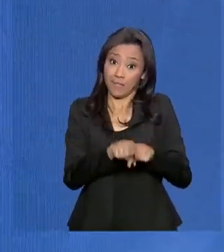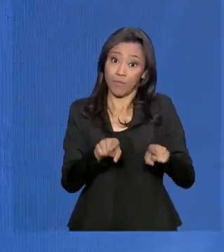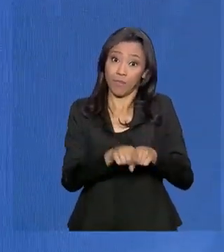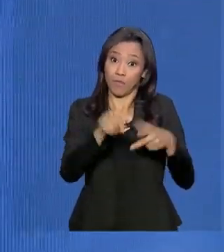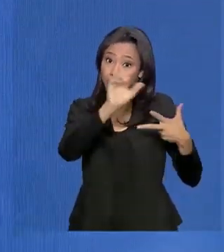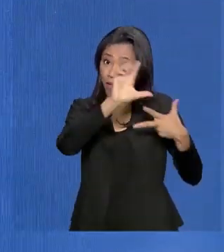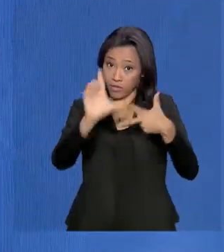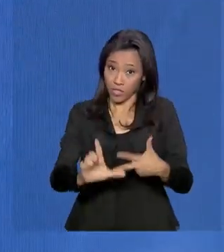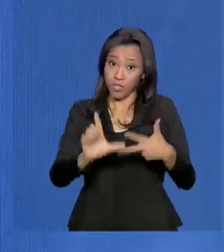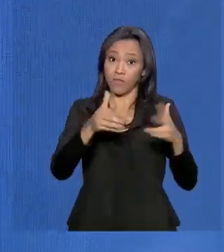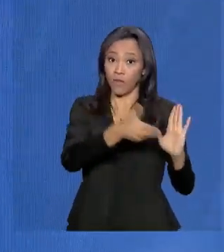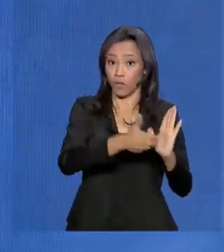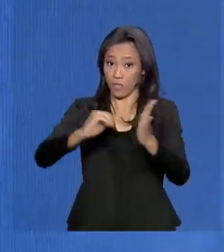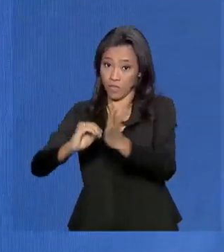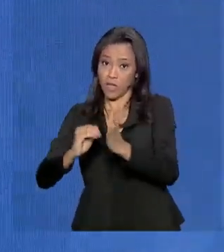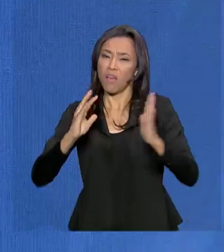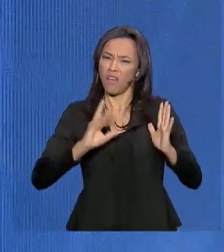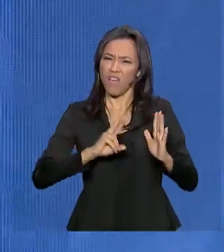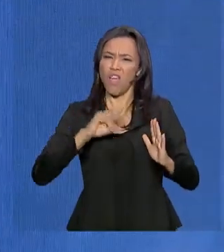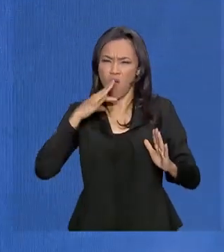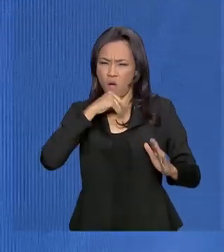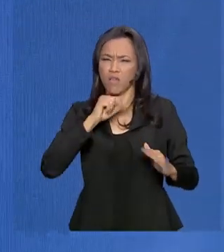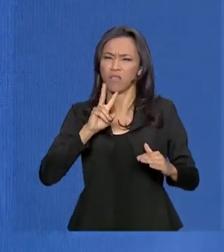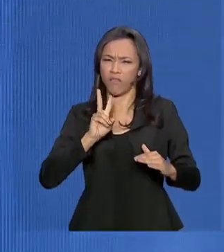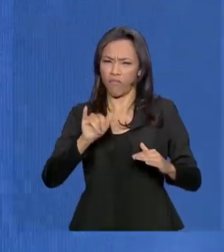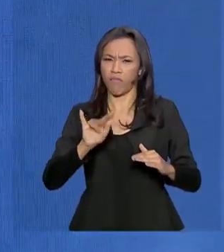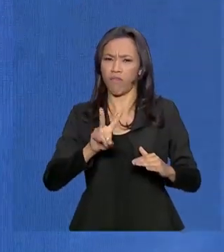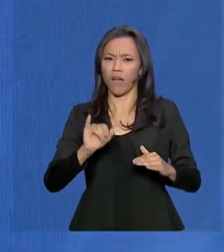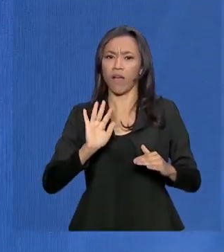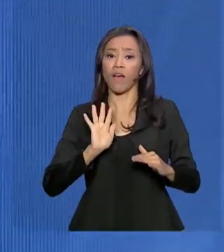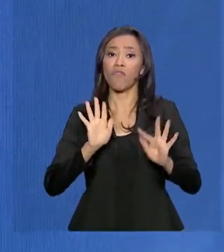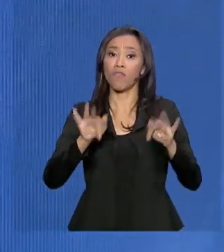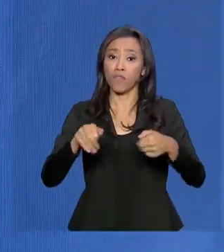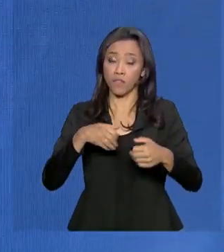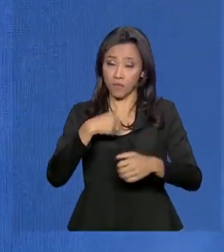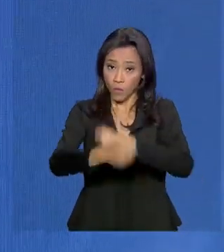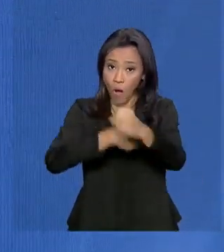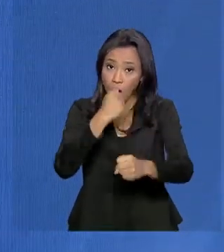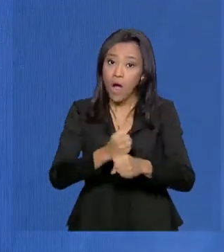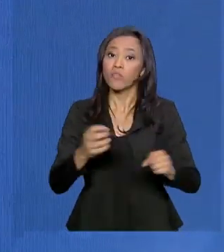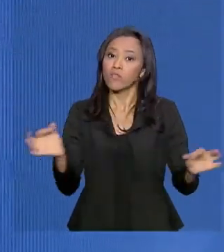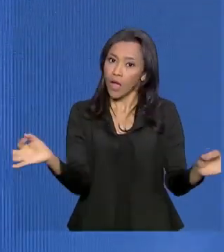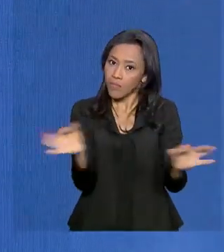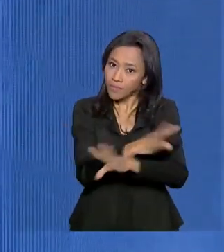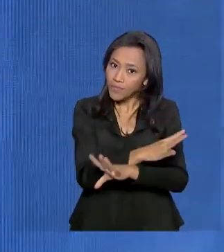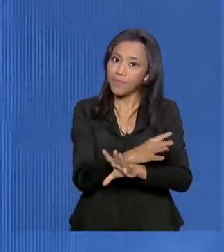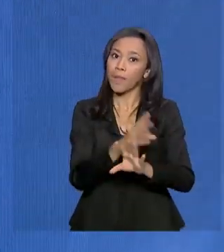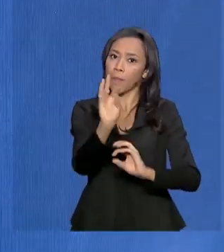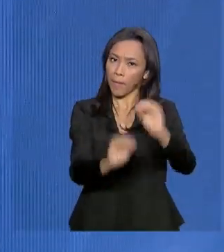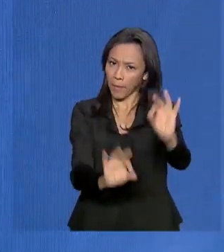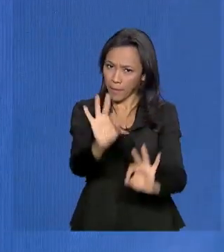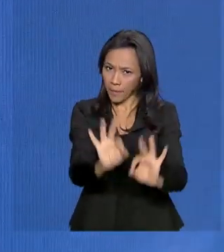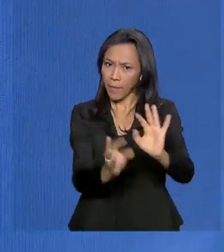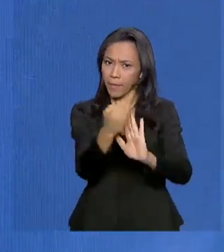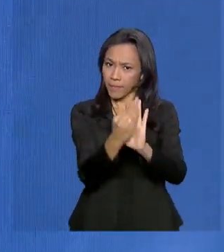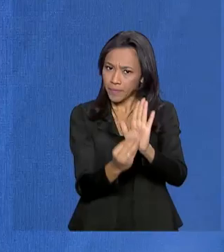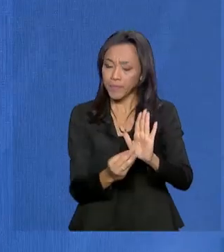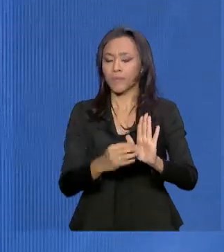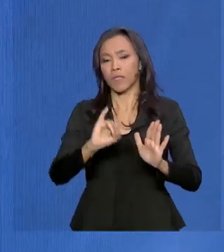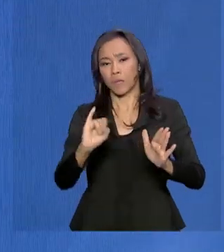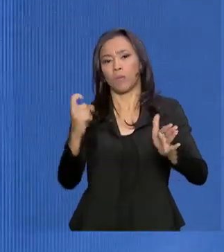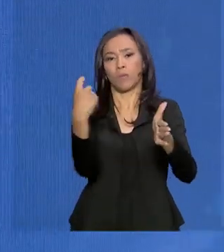e vamos até o fim do ano com isso. Acho que chegamos ao final do ano com essa reforma tributária implantada, feita. As coisas estão indo